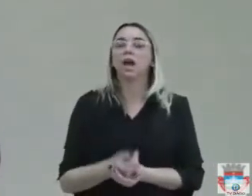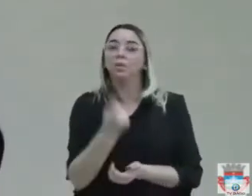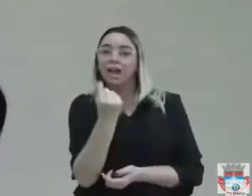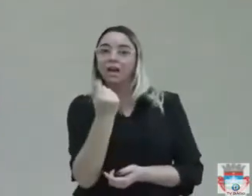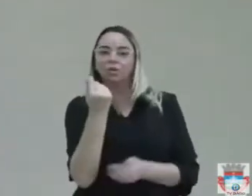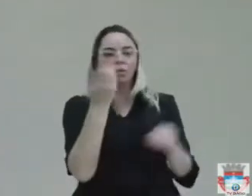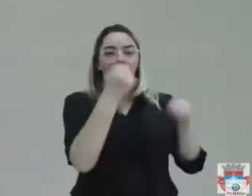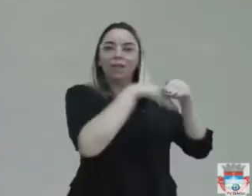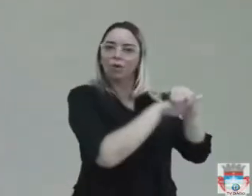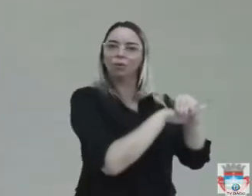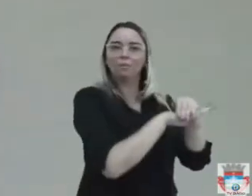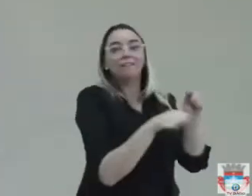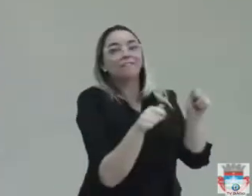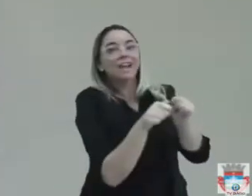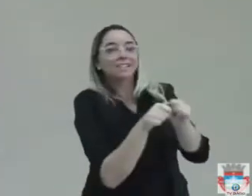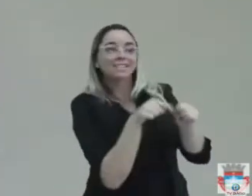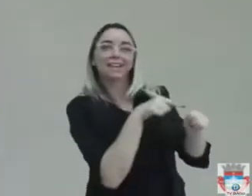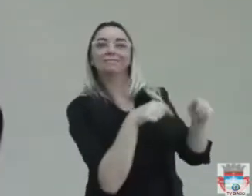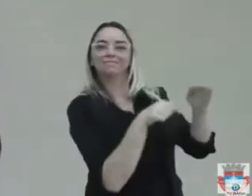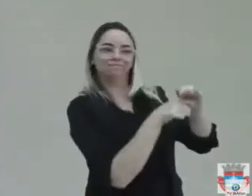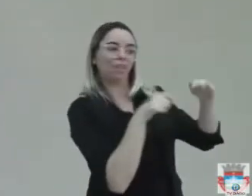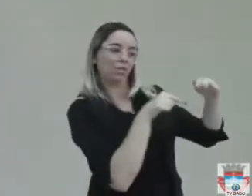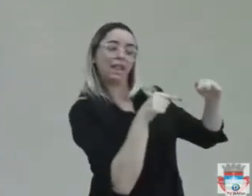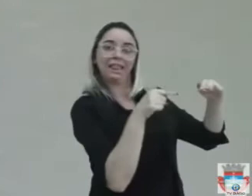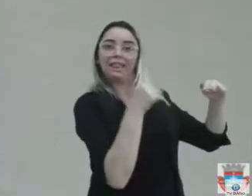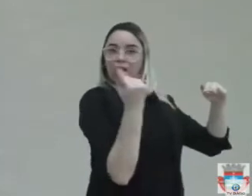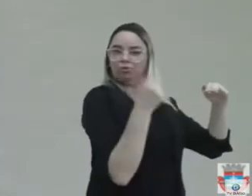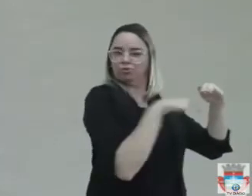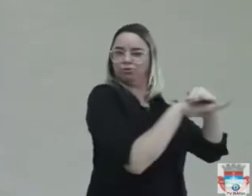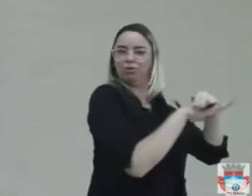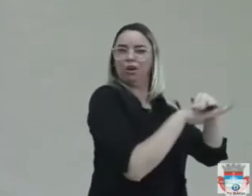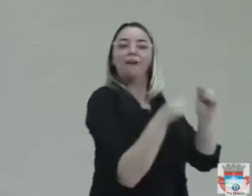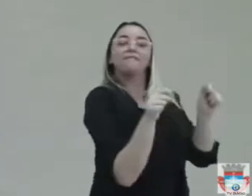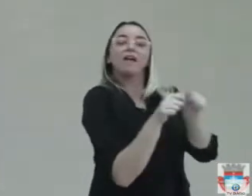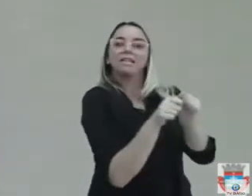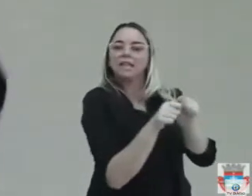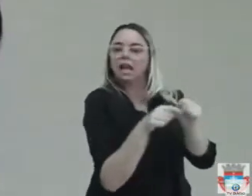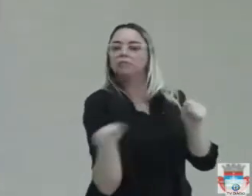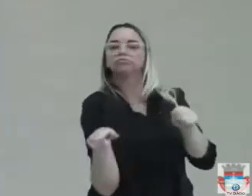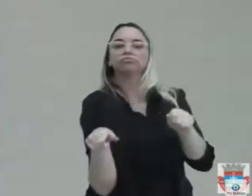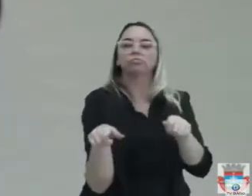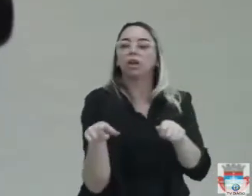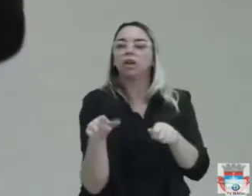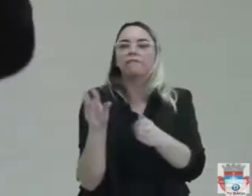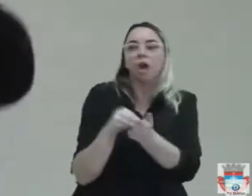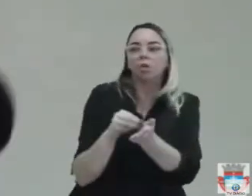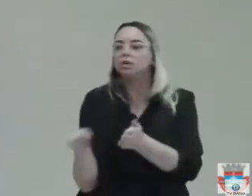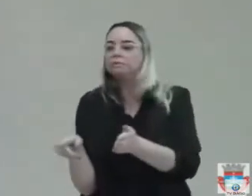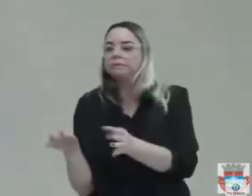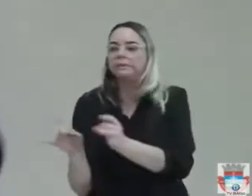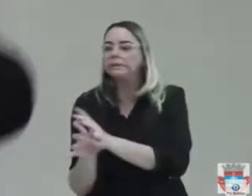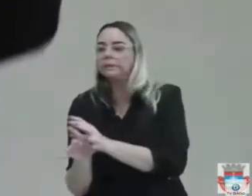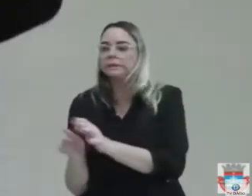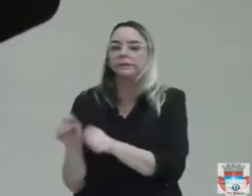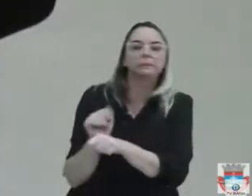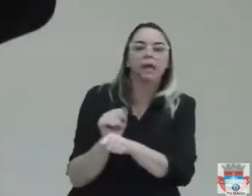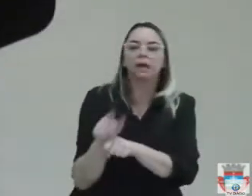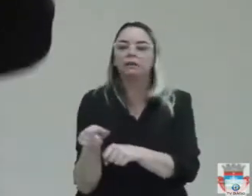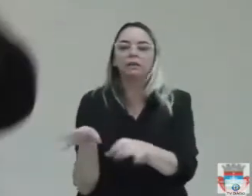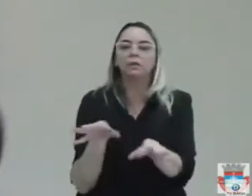obras, é fazendo, prestando contas e concluindo as outras. O prefeito iniciou as obras